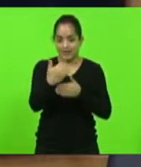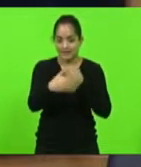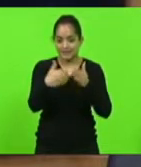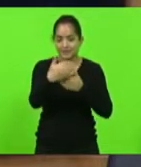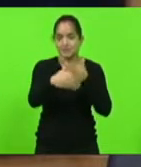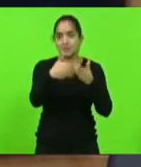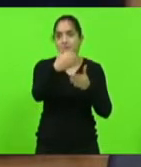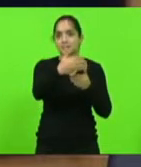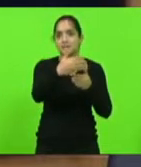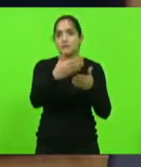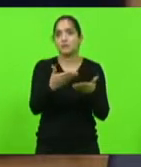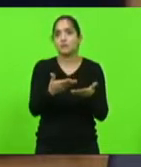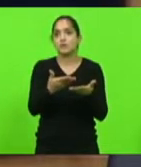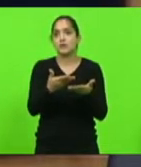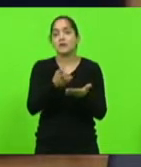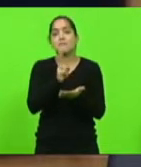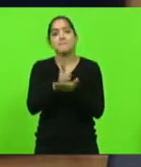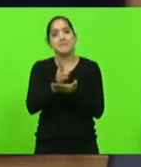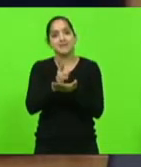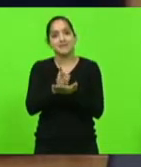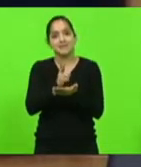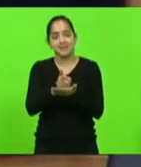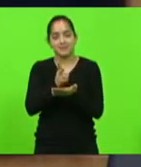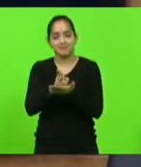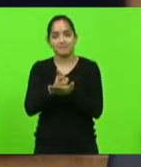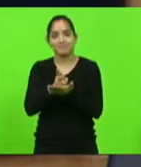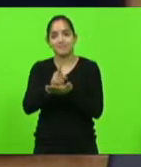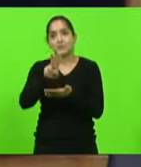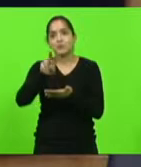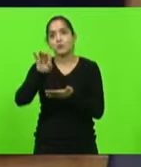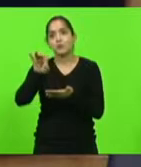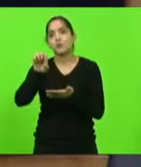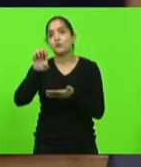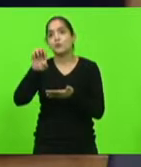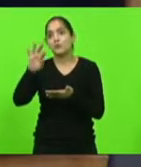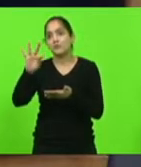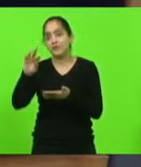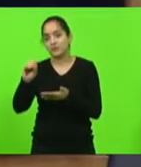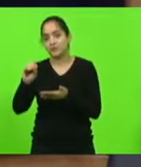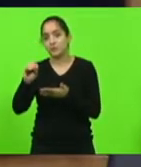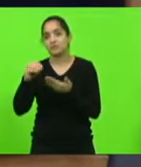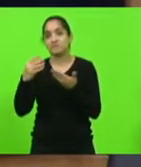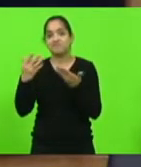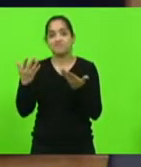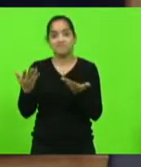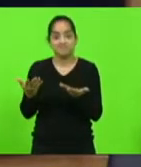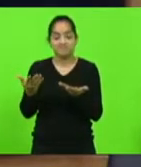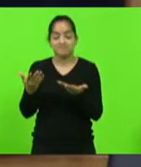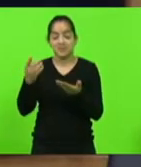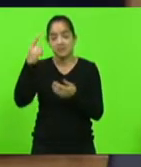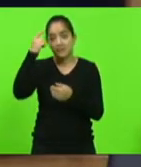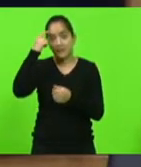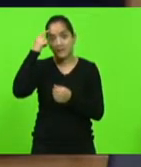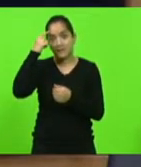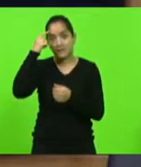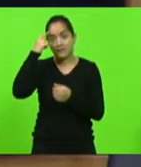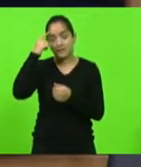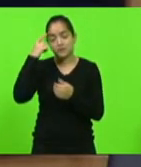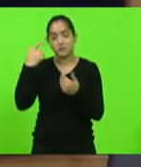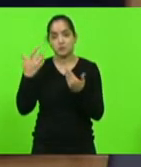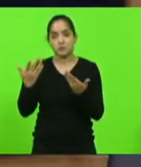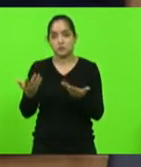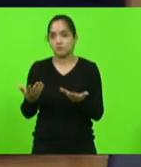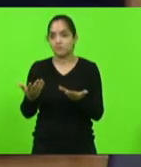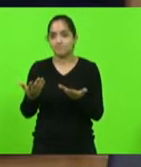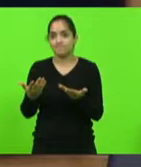mesmo mantém o veto do governador. Então, são coisas que a gente fica sempre a pensar e a gente